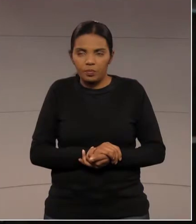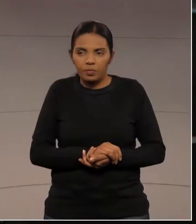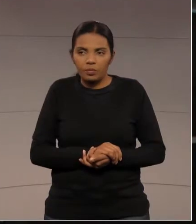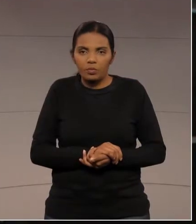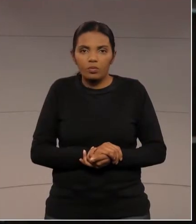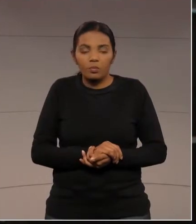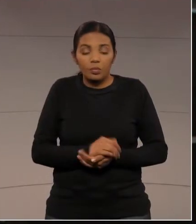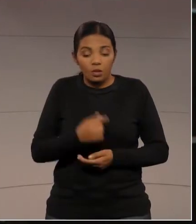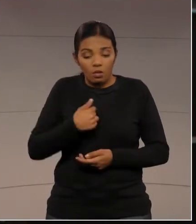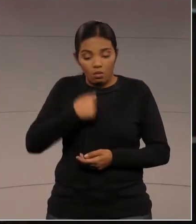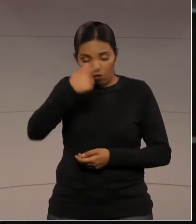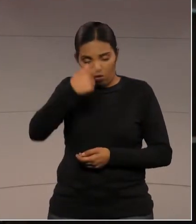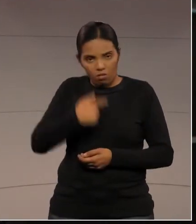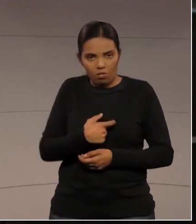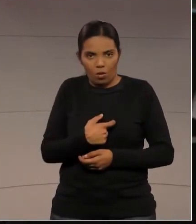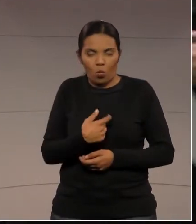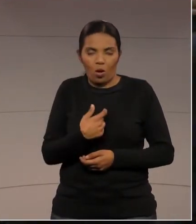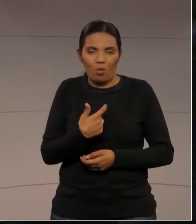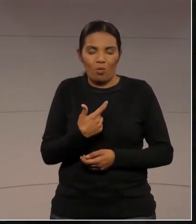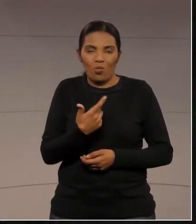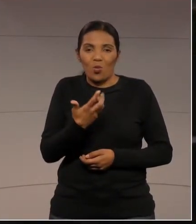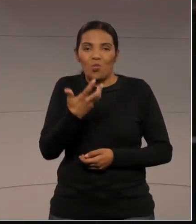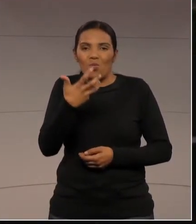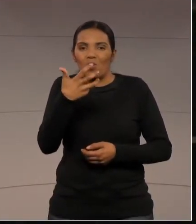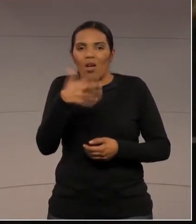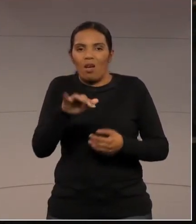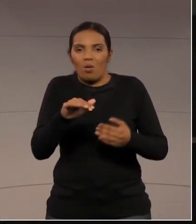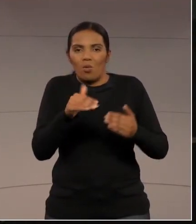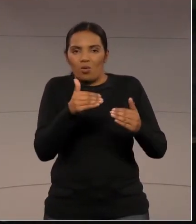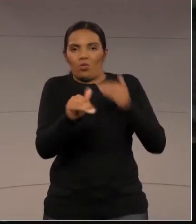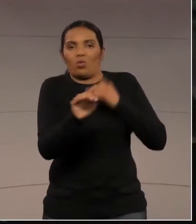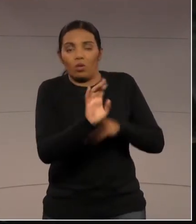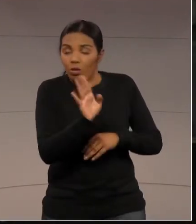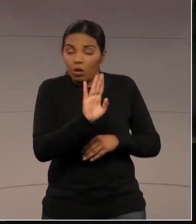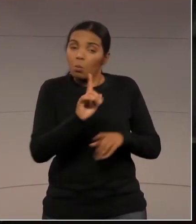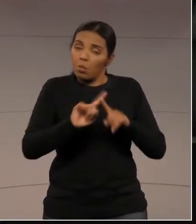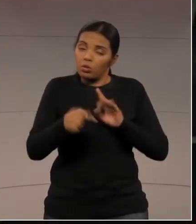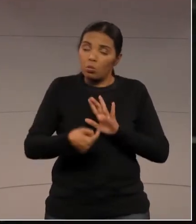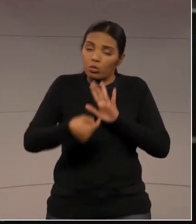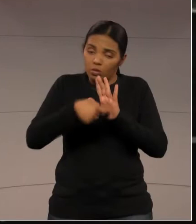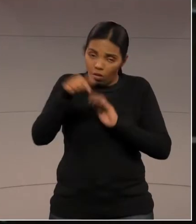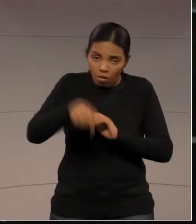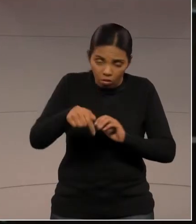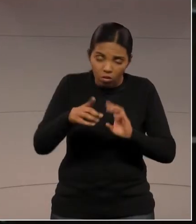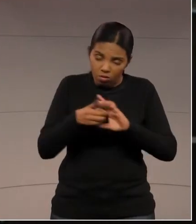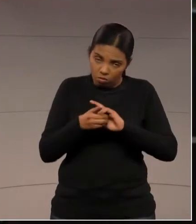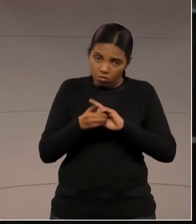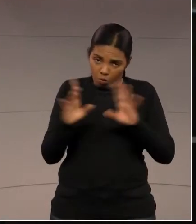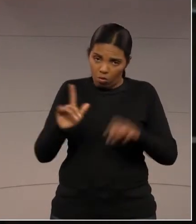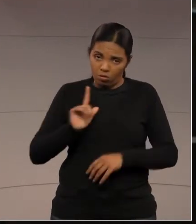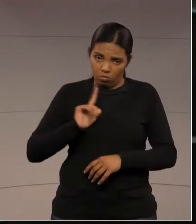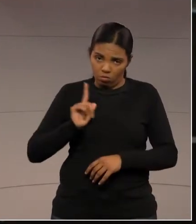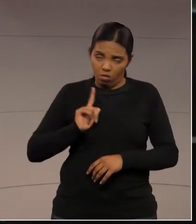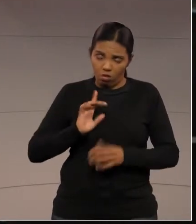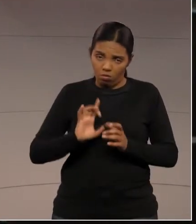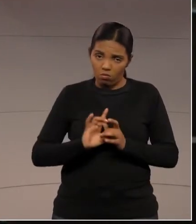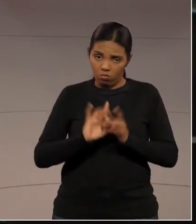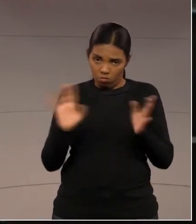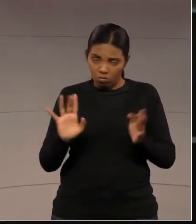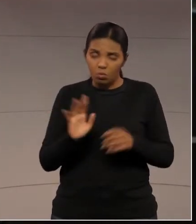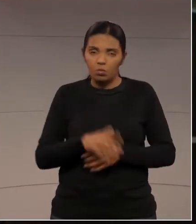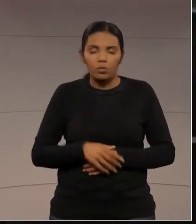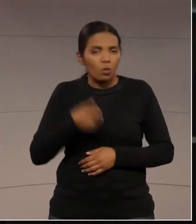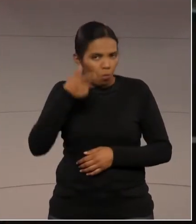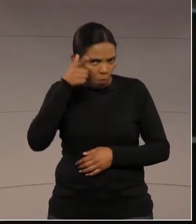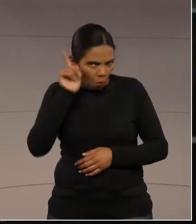onde eu não quero discordar, mas mostrar como nós estamos sendo democráticos aqui nos nossos encaminhamentos. Ontem